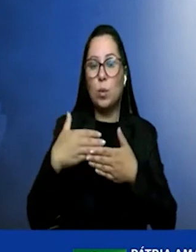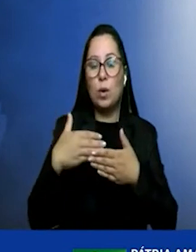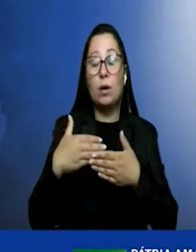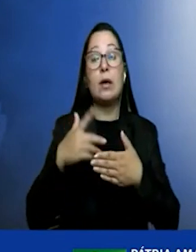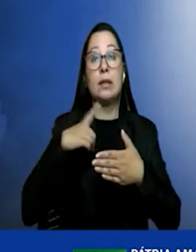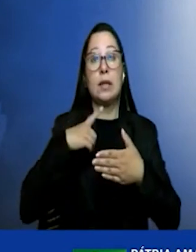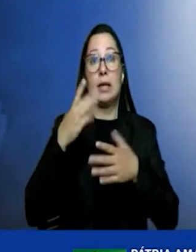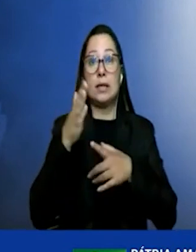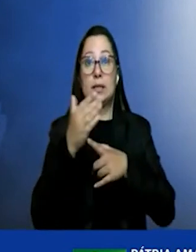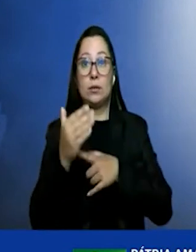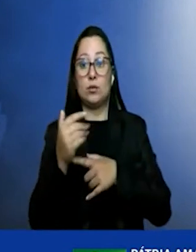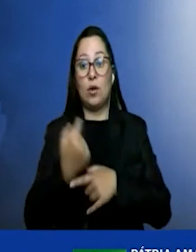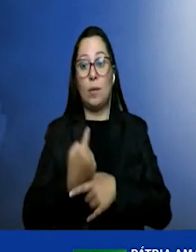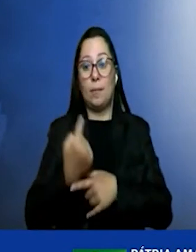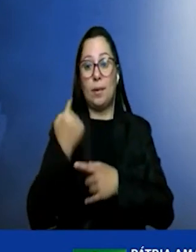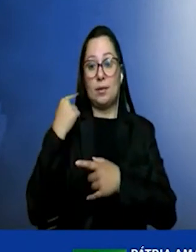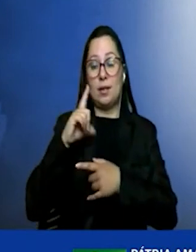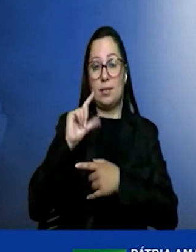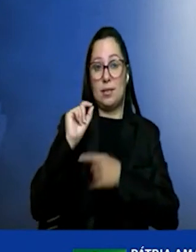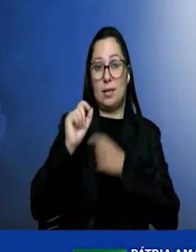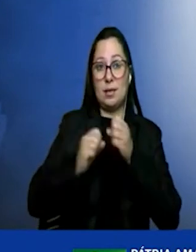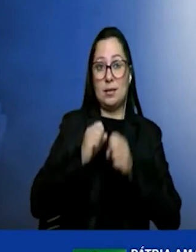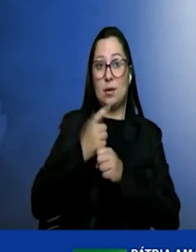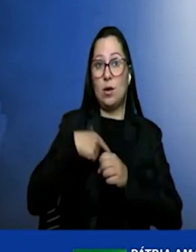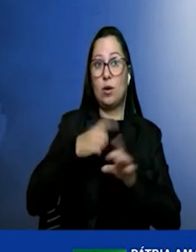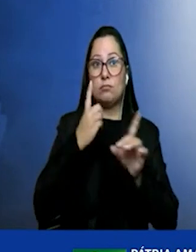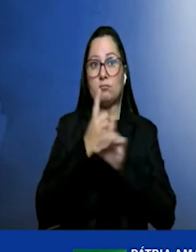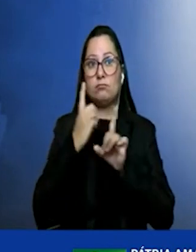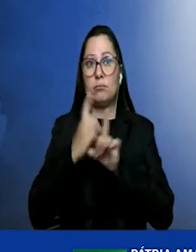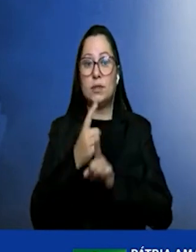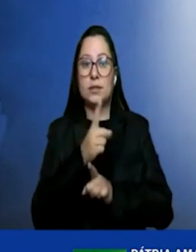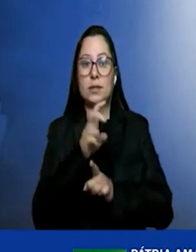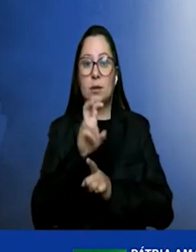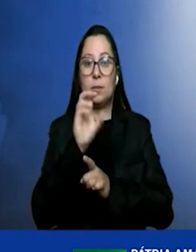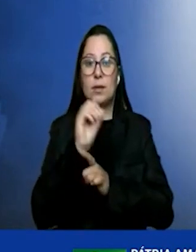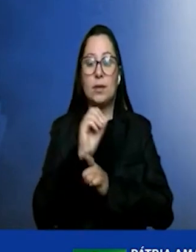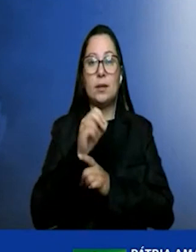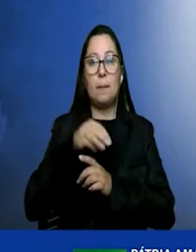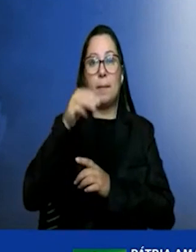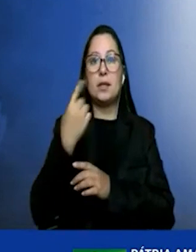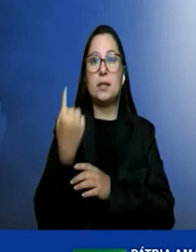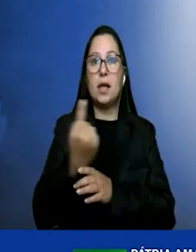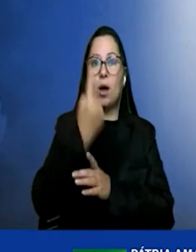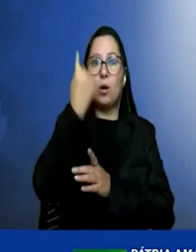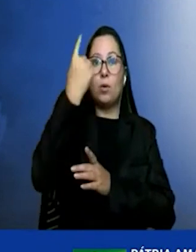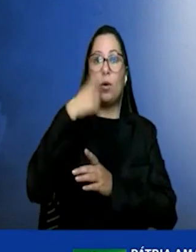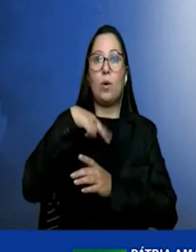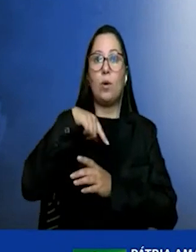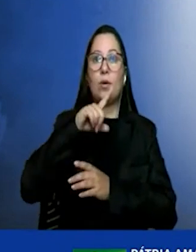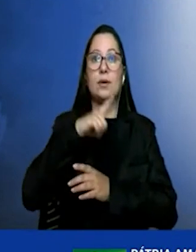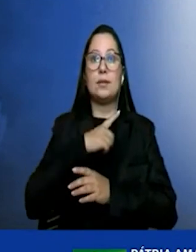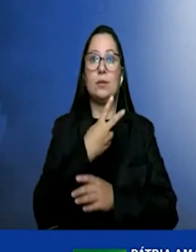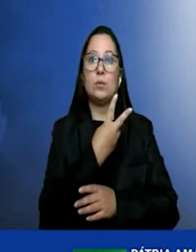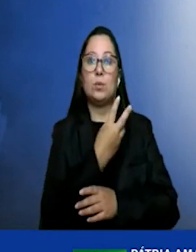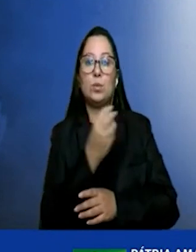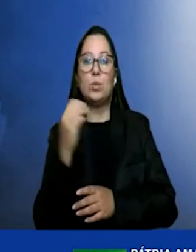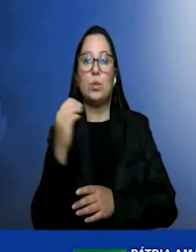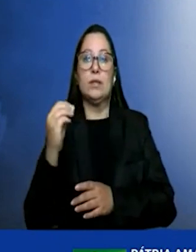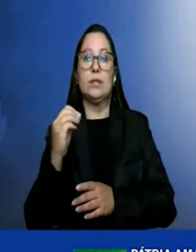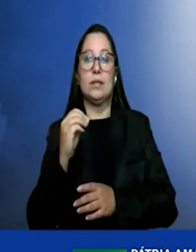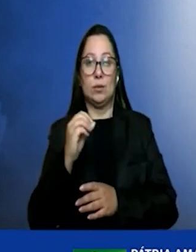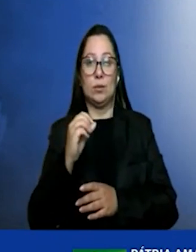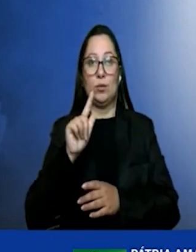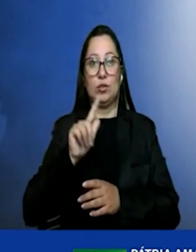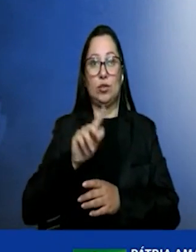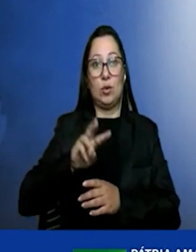da época a gente identificou que a 150 metros de altura a gente teria 200 gigawatts de energia isso dá para